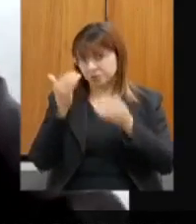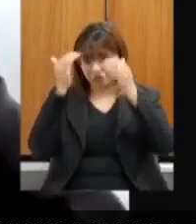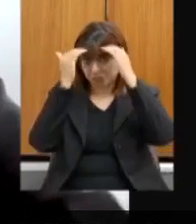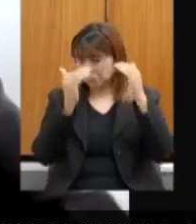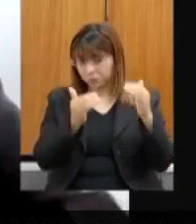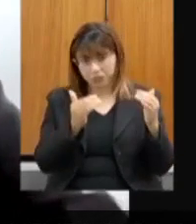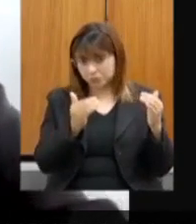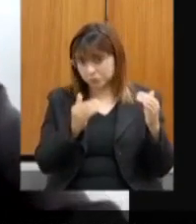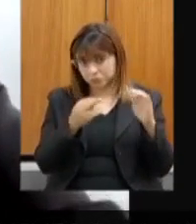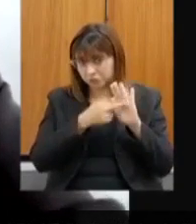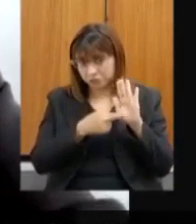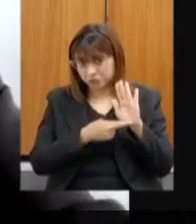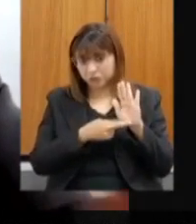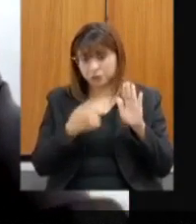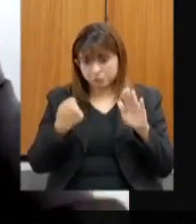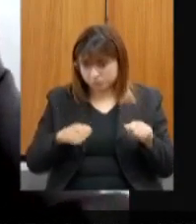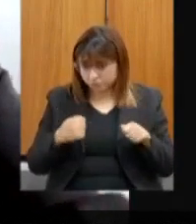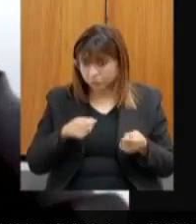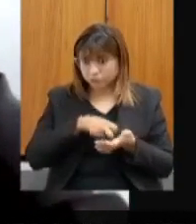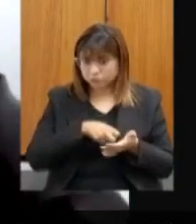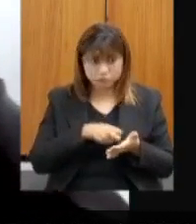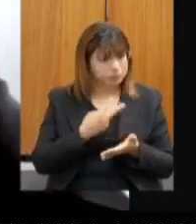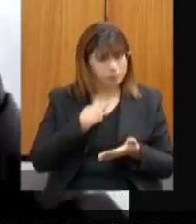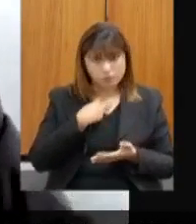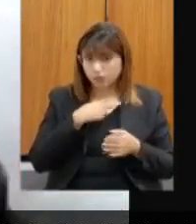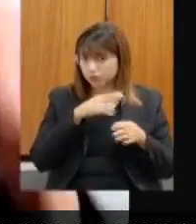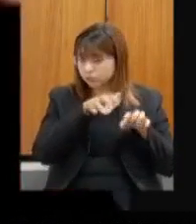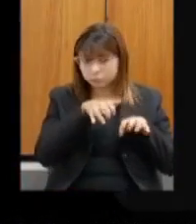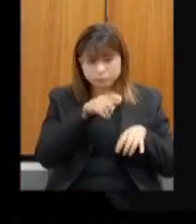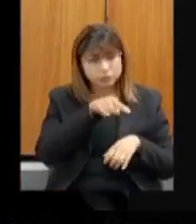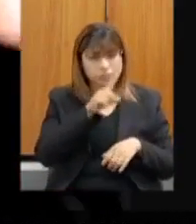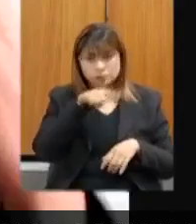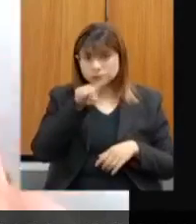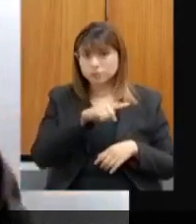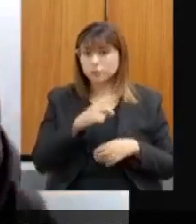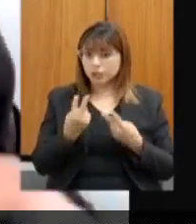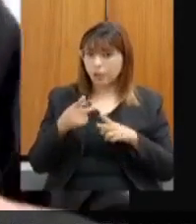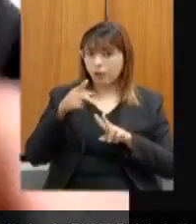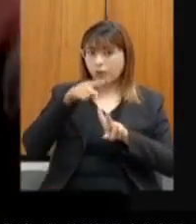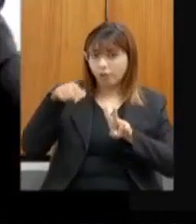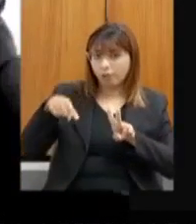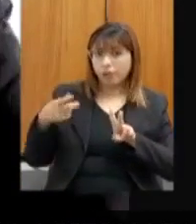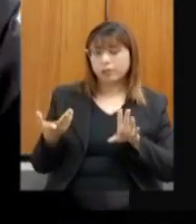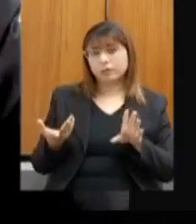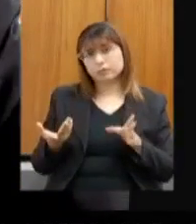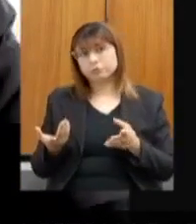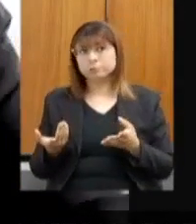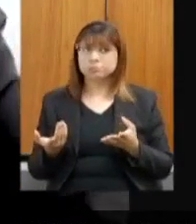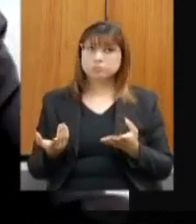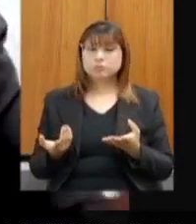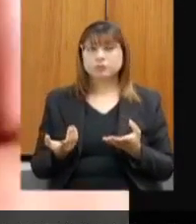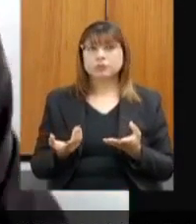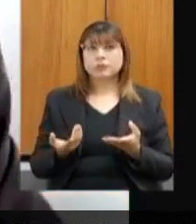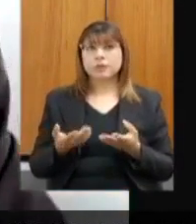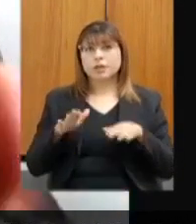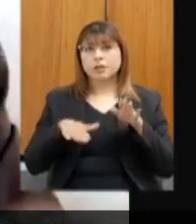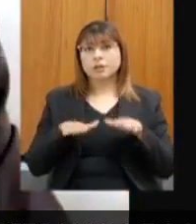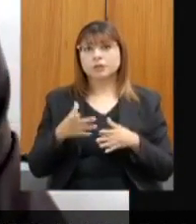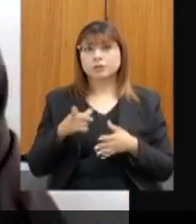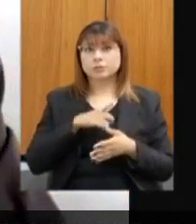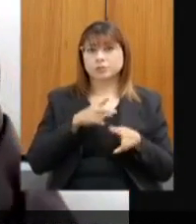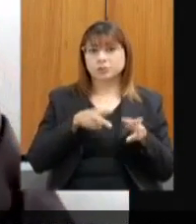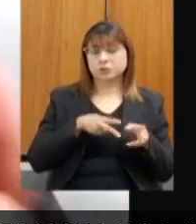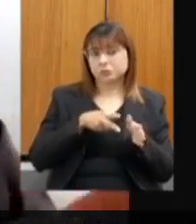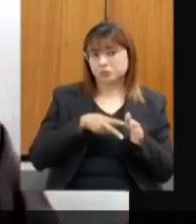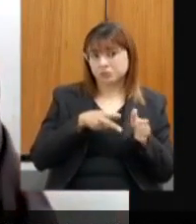fechado, devia ser cassado o direito minerário, como acho que a Vale, por ser nidônea no candidato ferrítico,